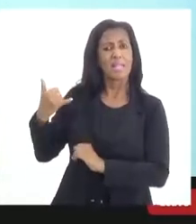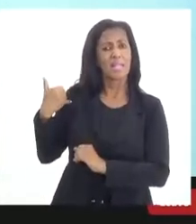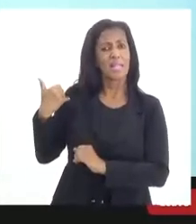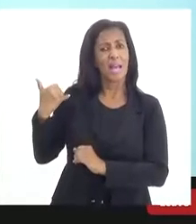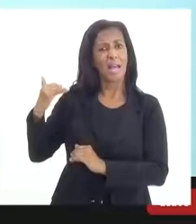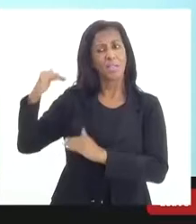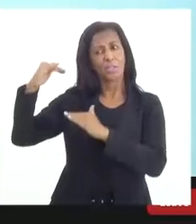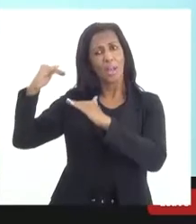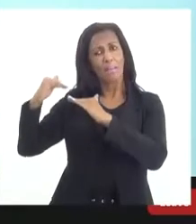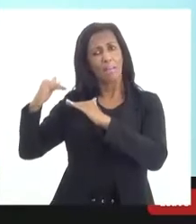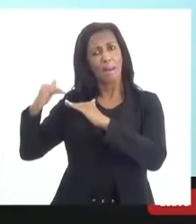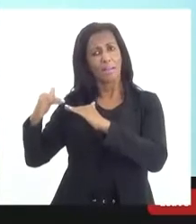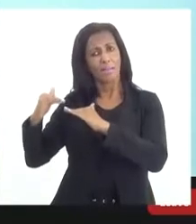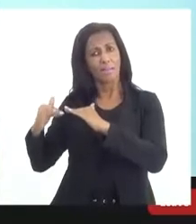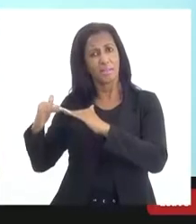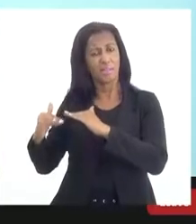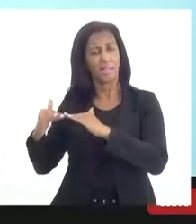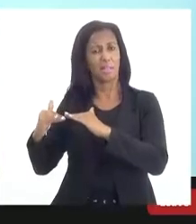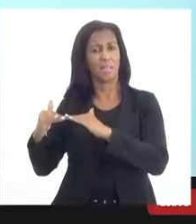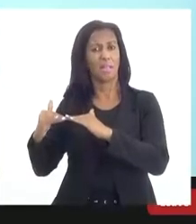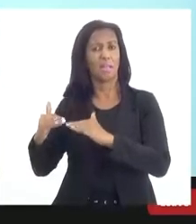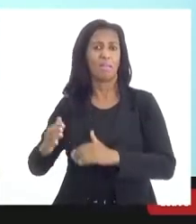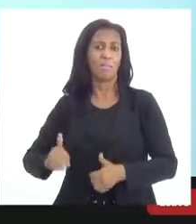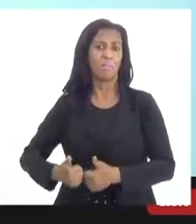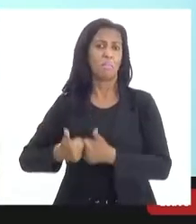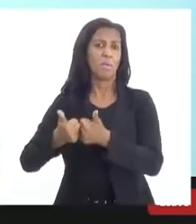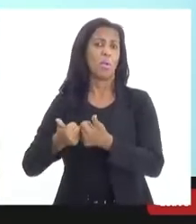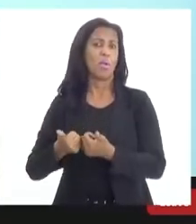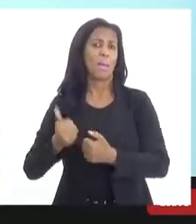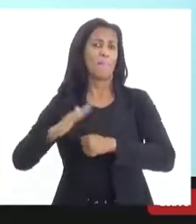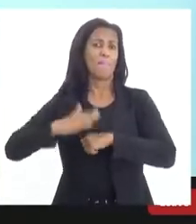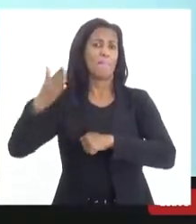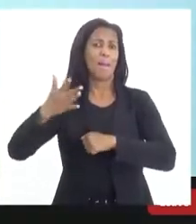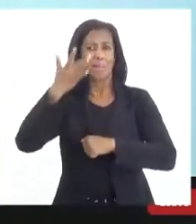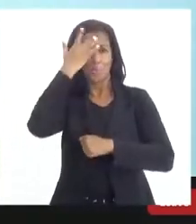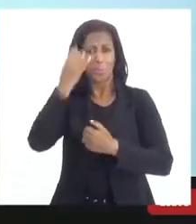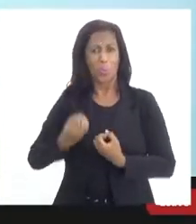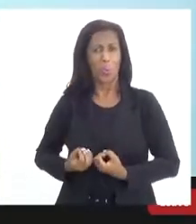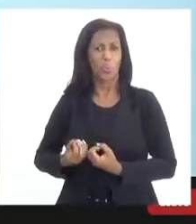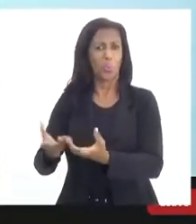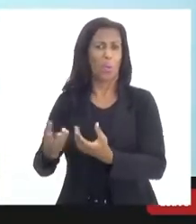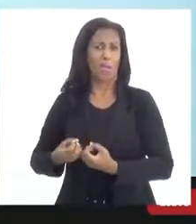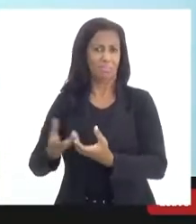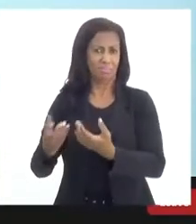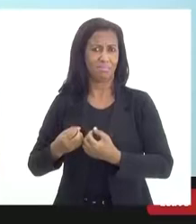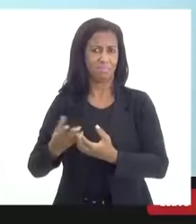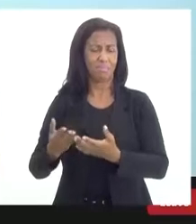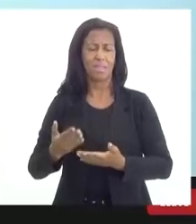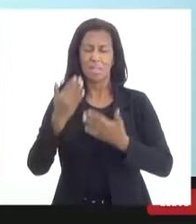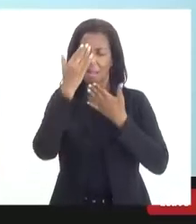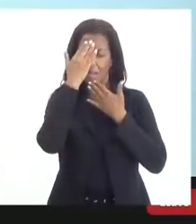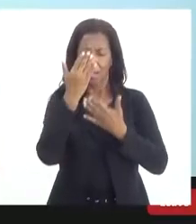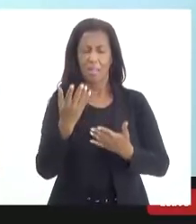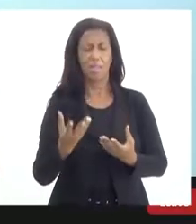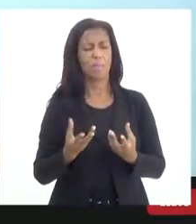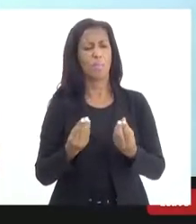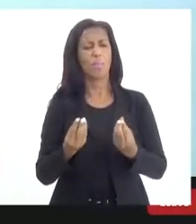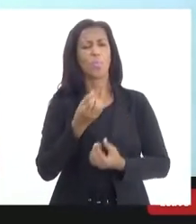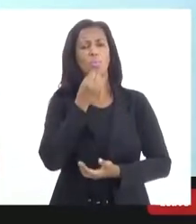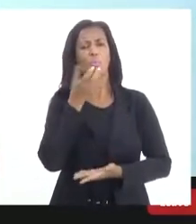etária, o que aumentaria muito a questão da doação. Mais uma vez, meu agradecimento. É sempre muito bom estar